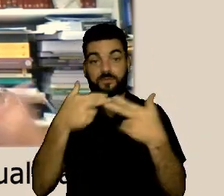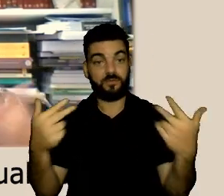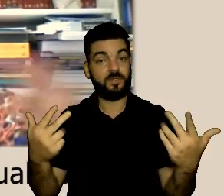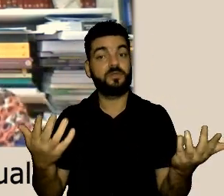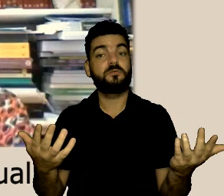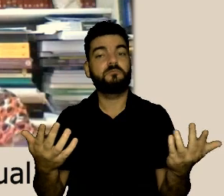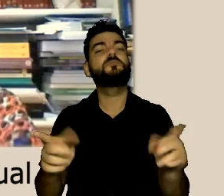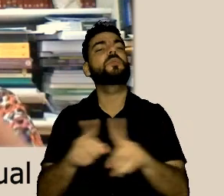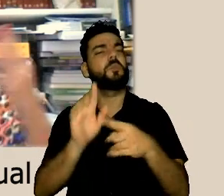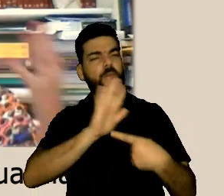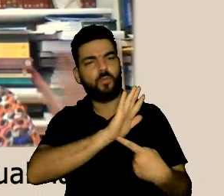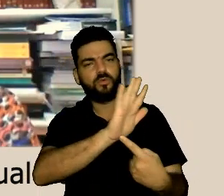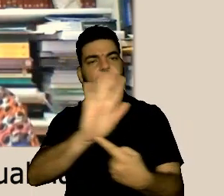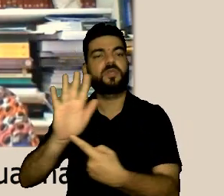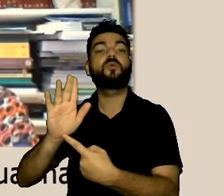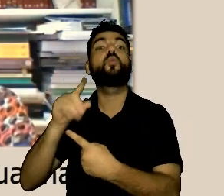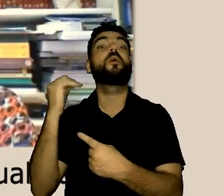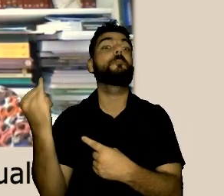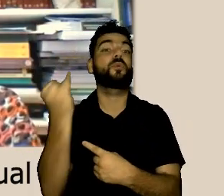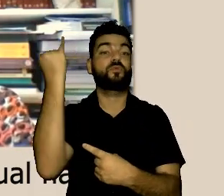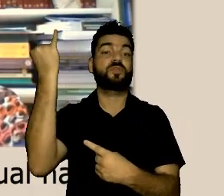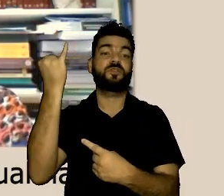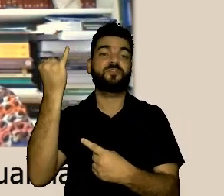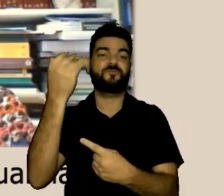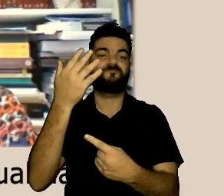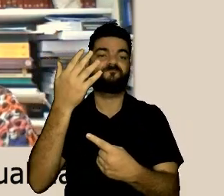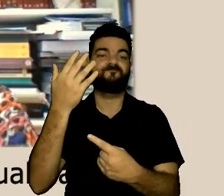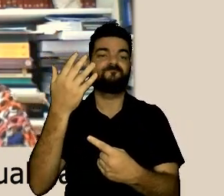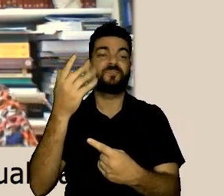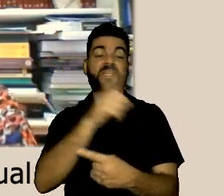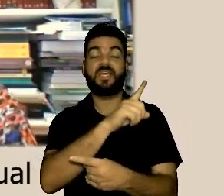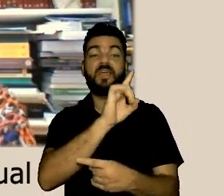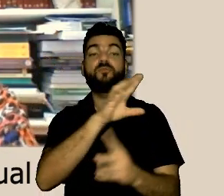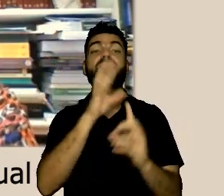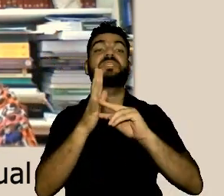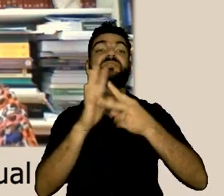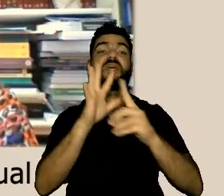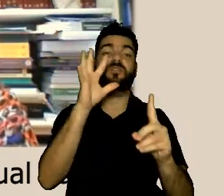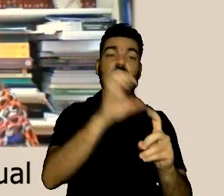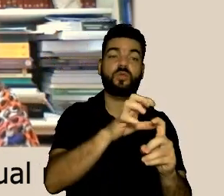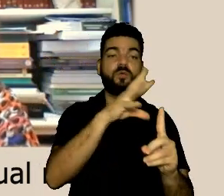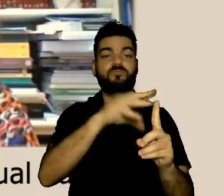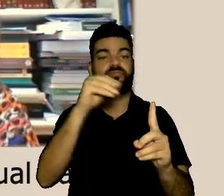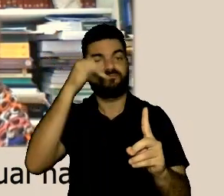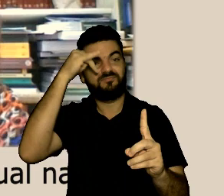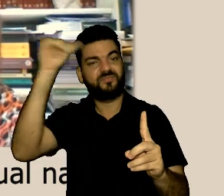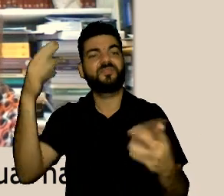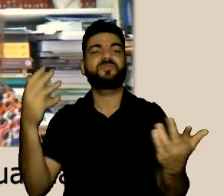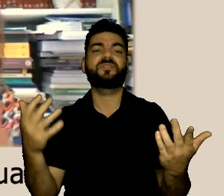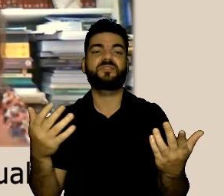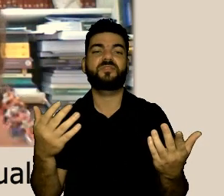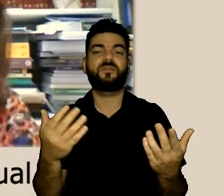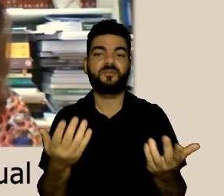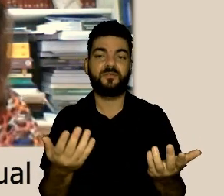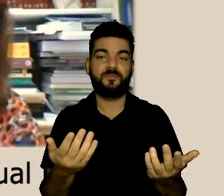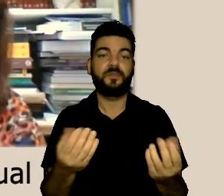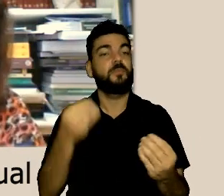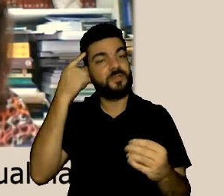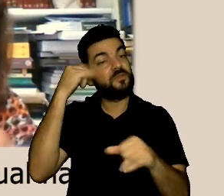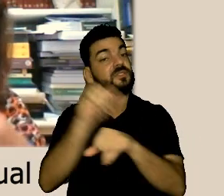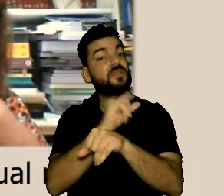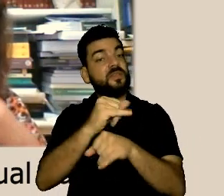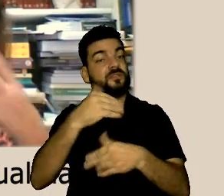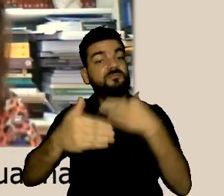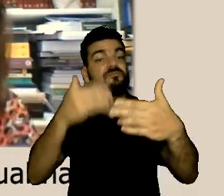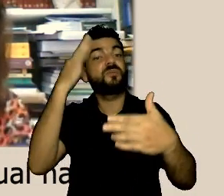os conceitos e os aprendizados também mostrar o silêncio